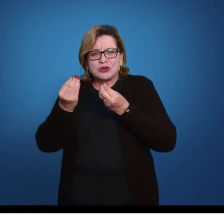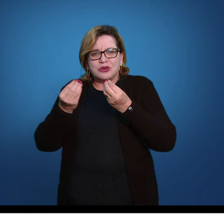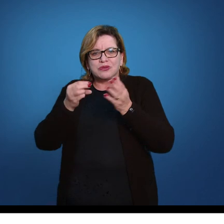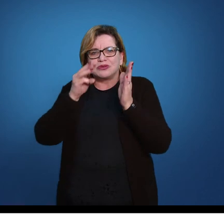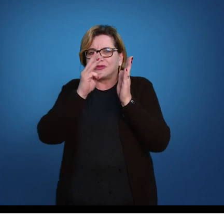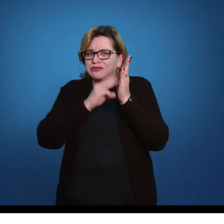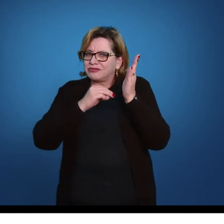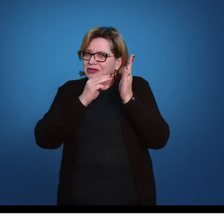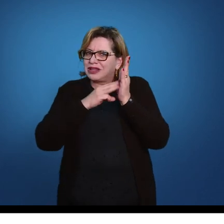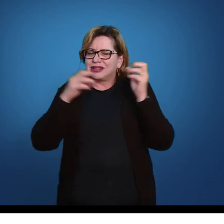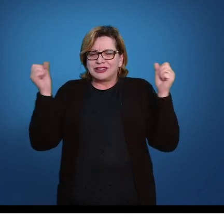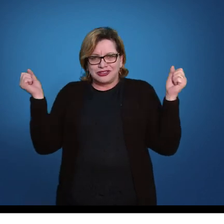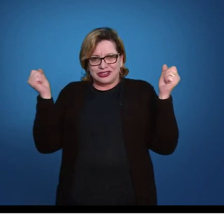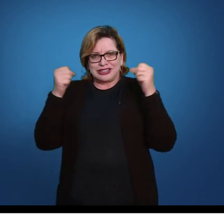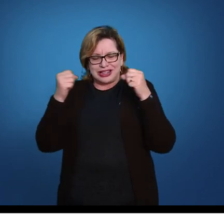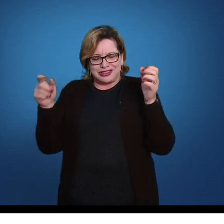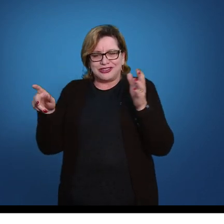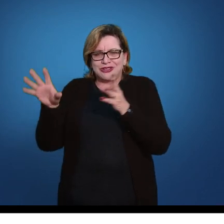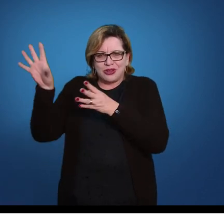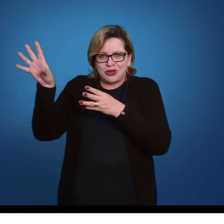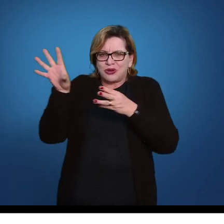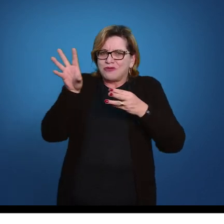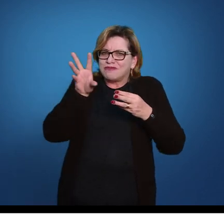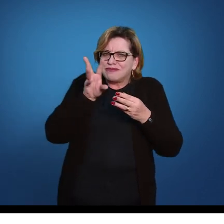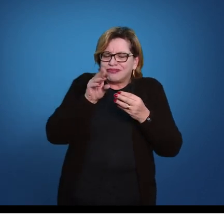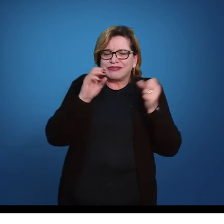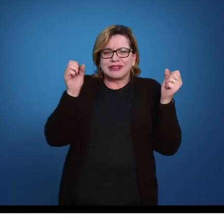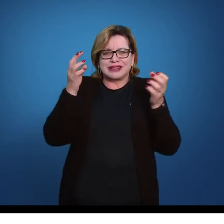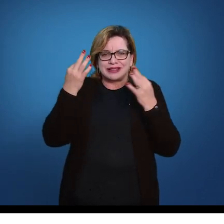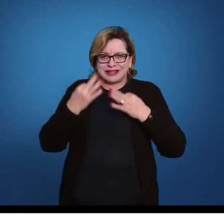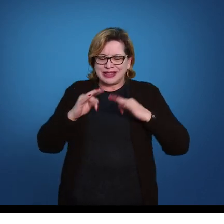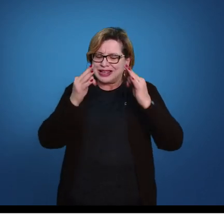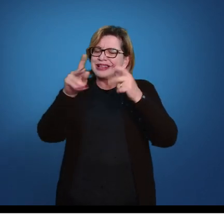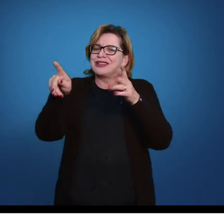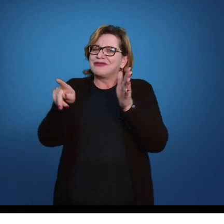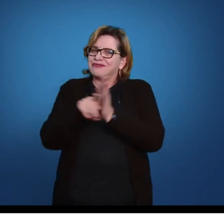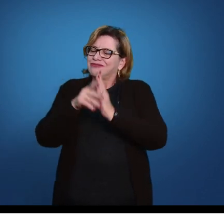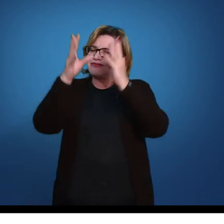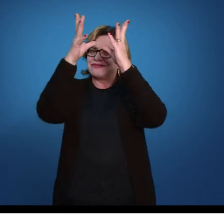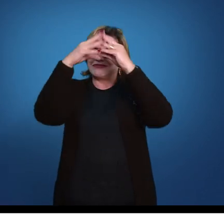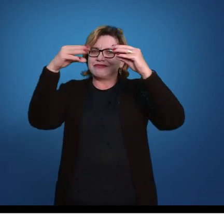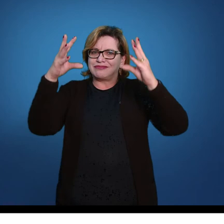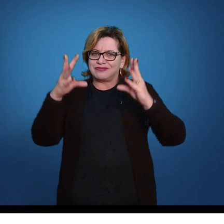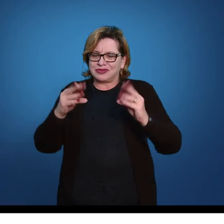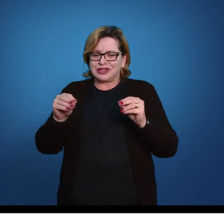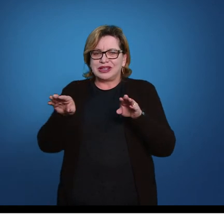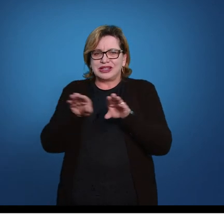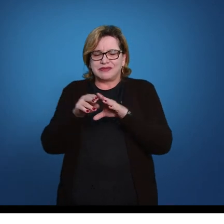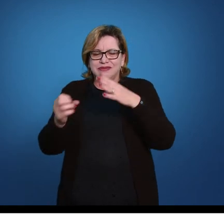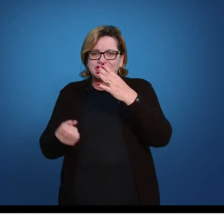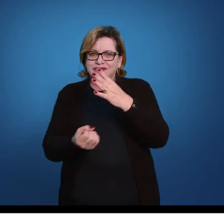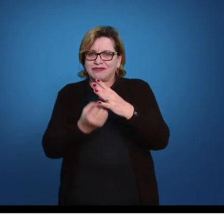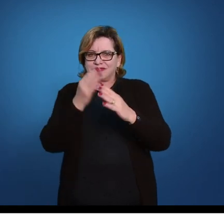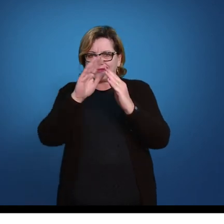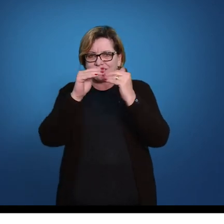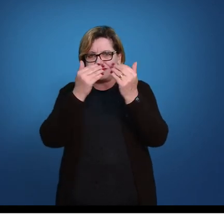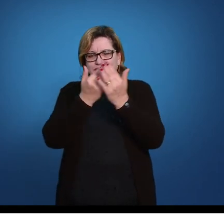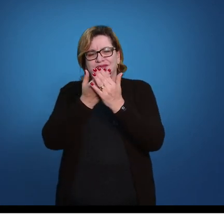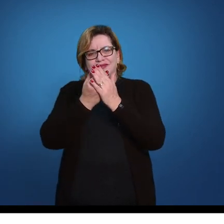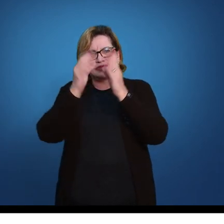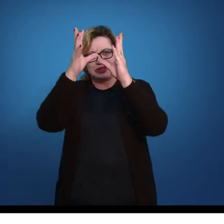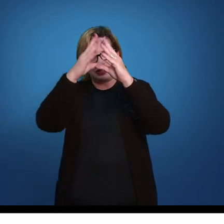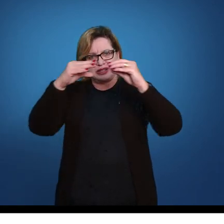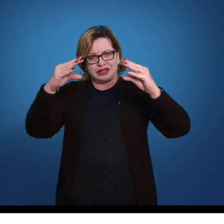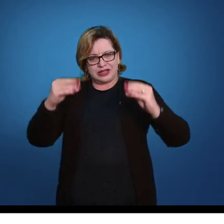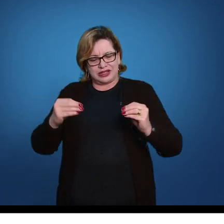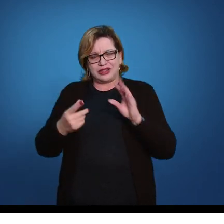métodos ginásticos a partir das técnicas circenses e, ao mesmo tempo, essa formação das escolas de circo e a democratização